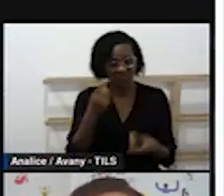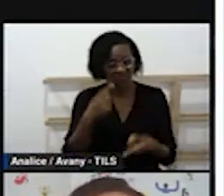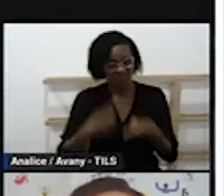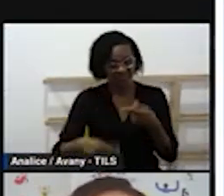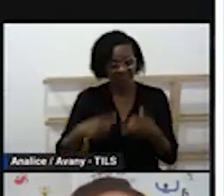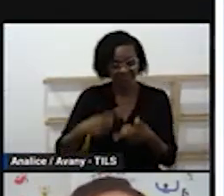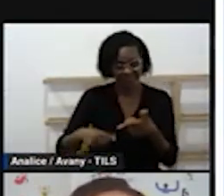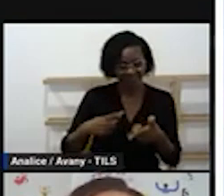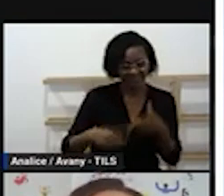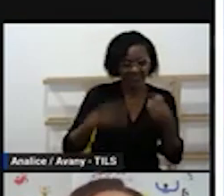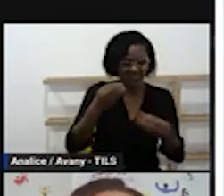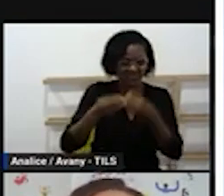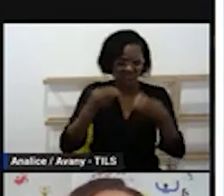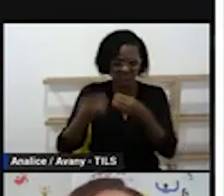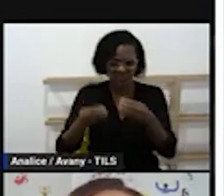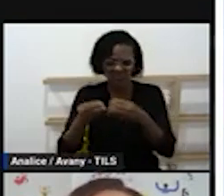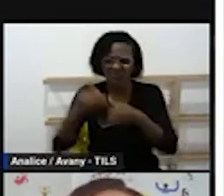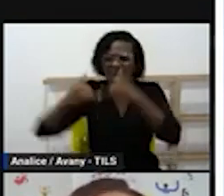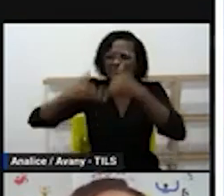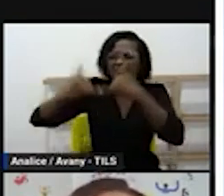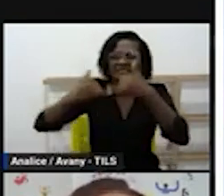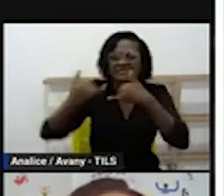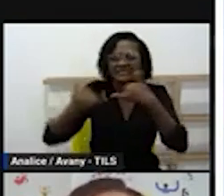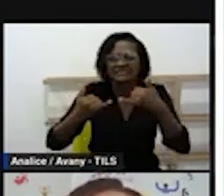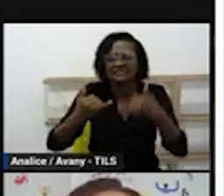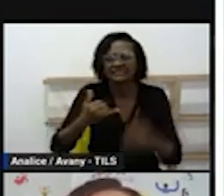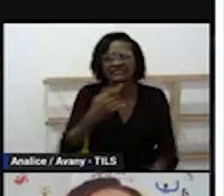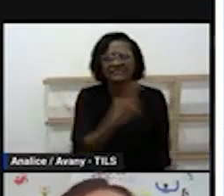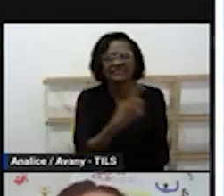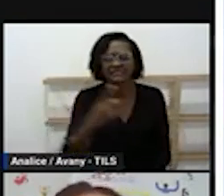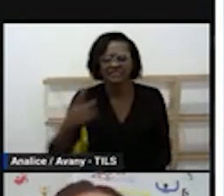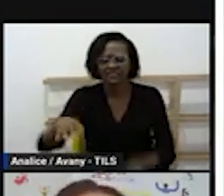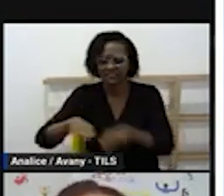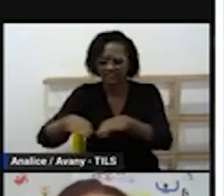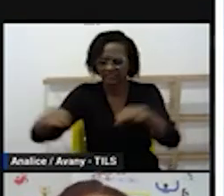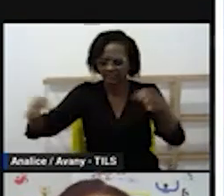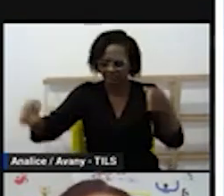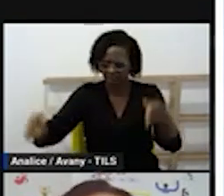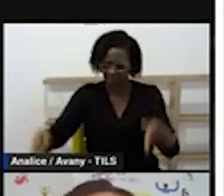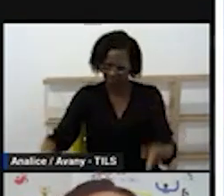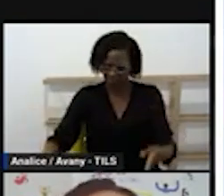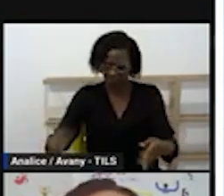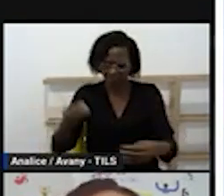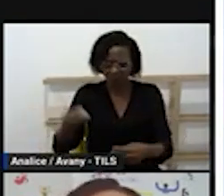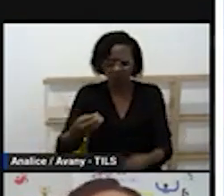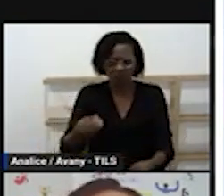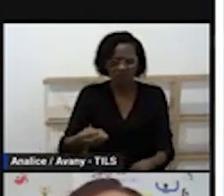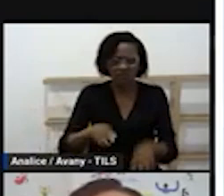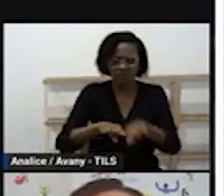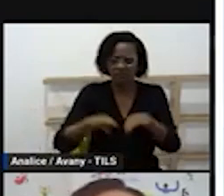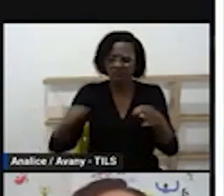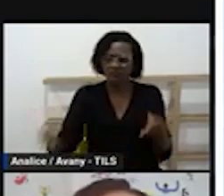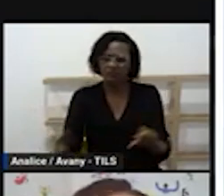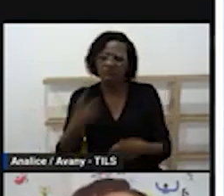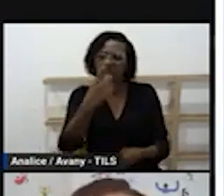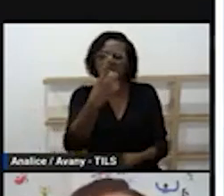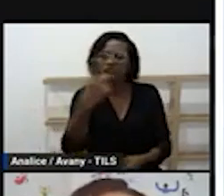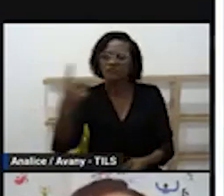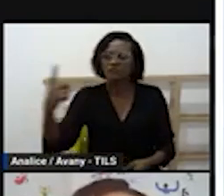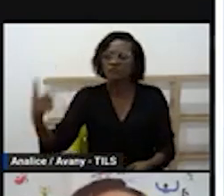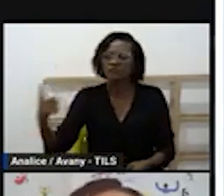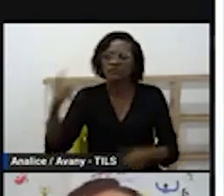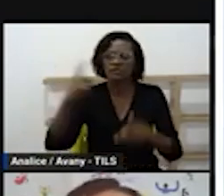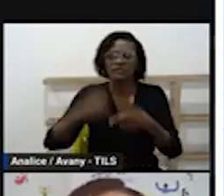sua sala você pode fazer isso você pode colocar cada mesa na minha turma eu fazia assim cada mesa eu colocava um material